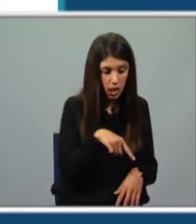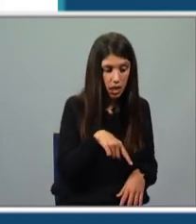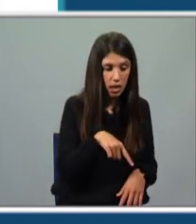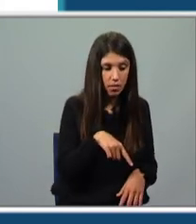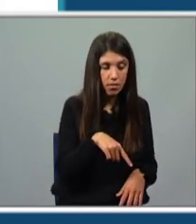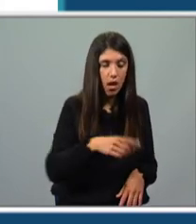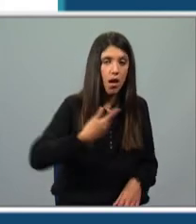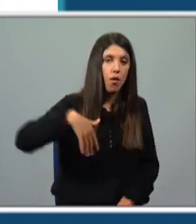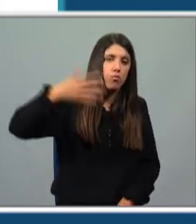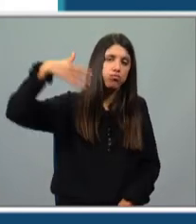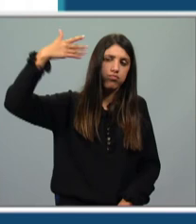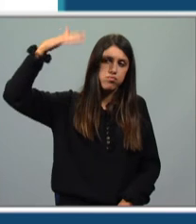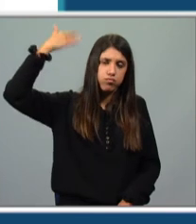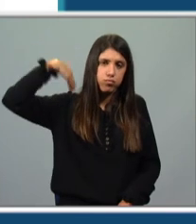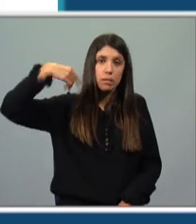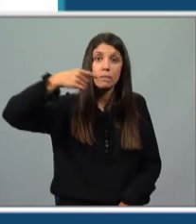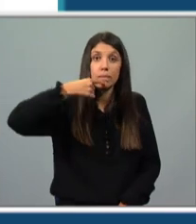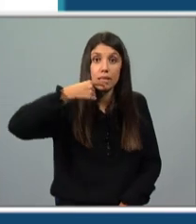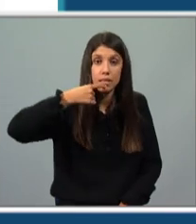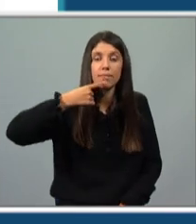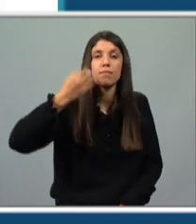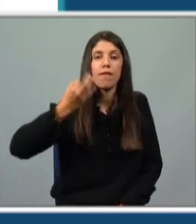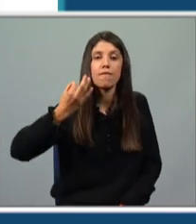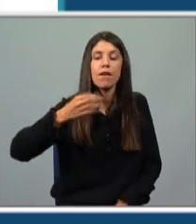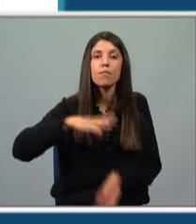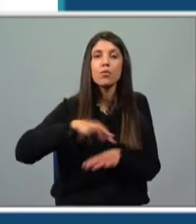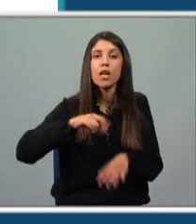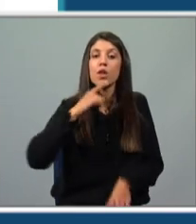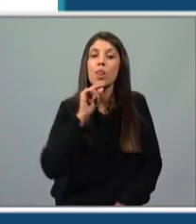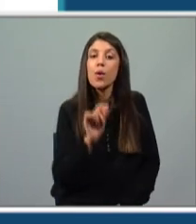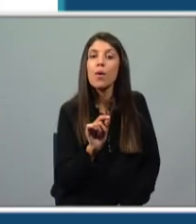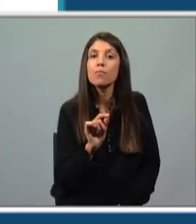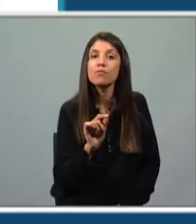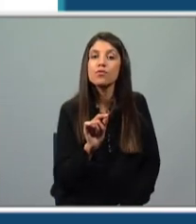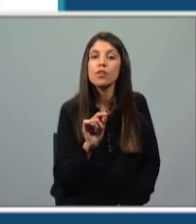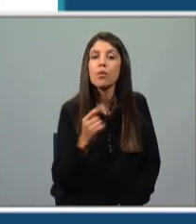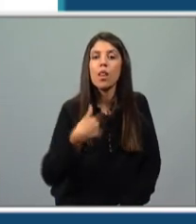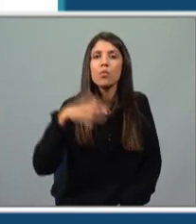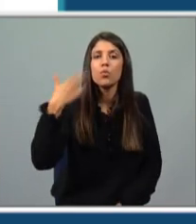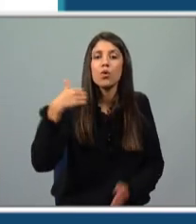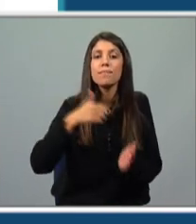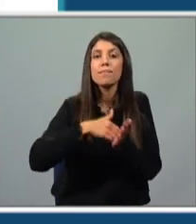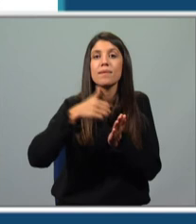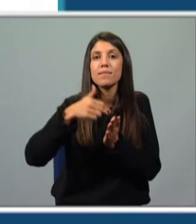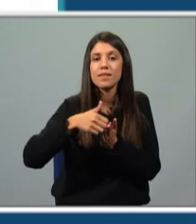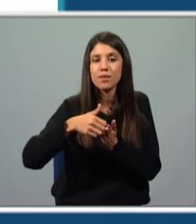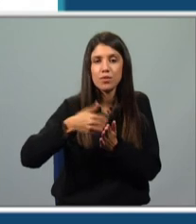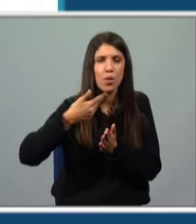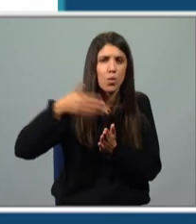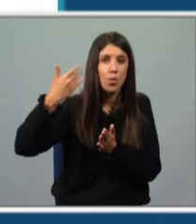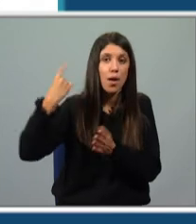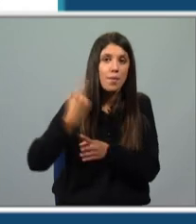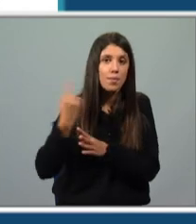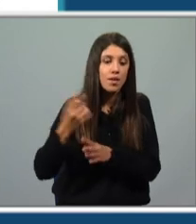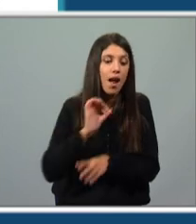desde os tempos mais antigos e nós percebemos pela escolha, pela sugestão de nomes que ele faz, que é desde os tempos bíblicos, porque ele vai sugerir que as personagens